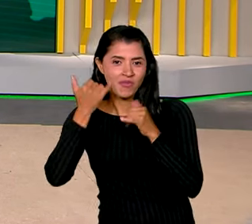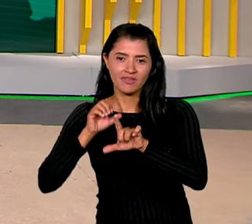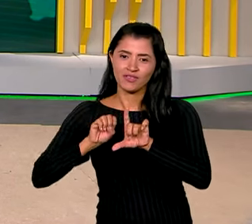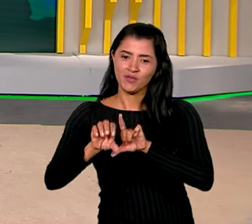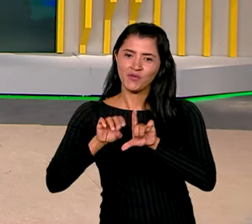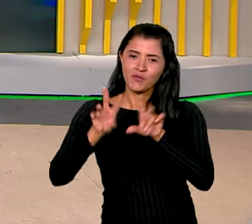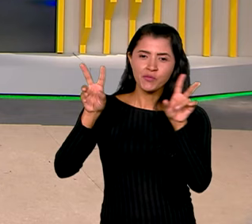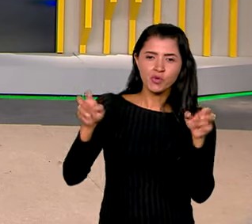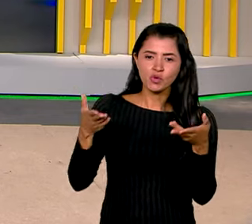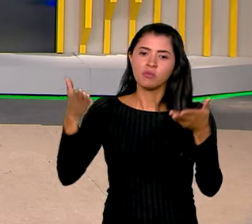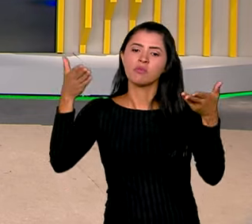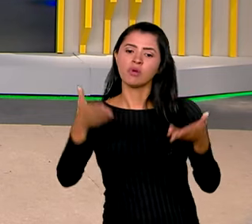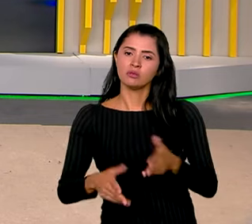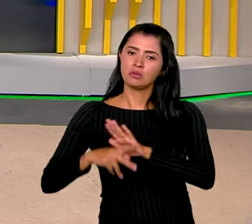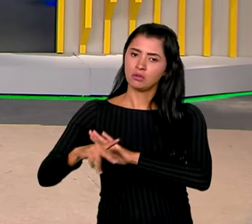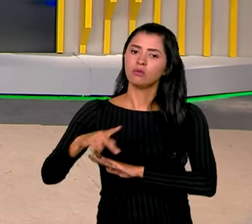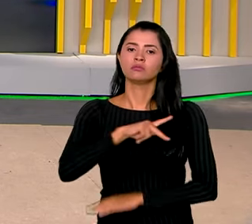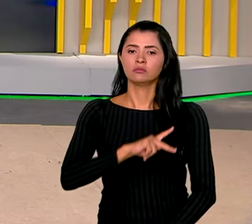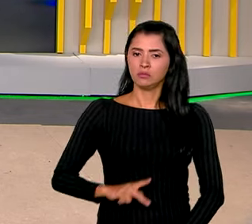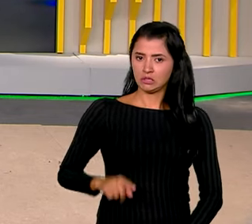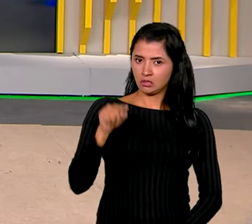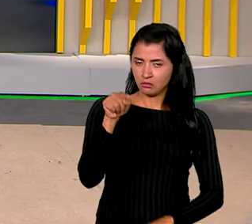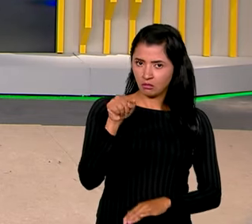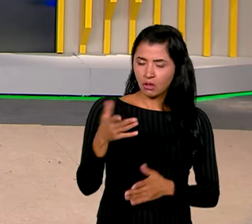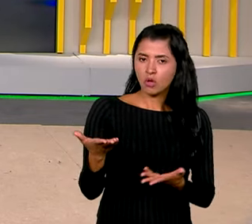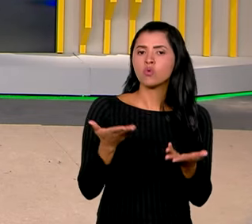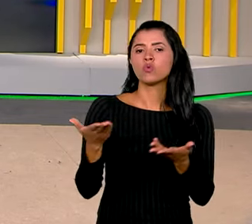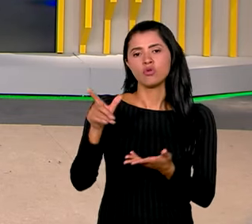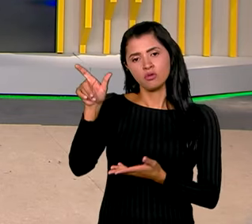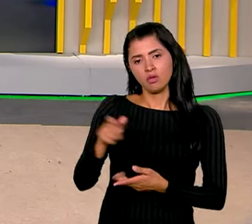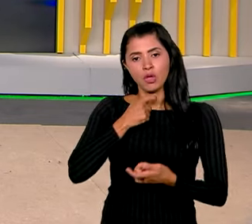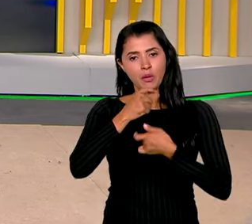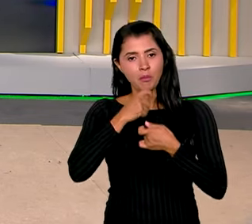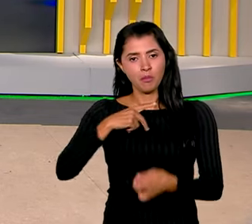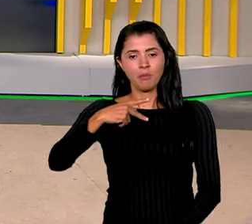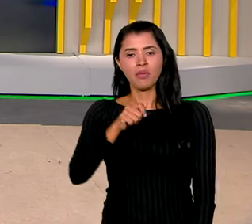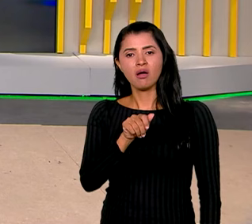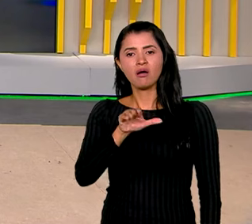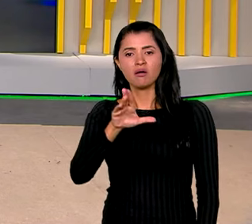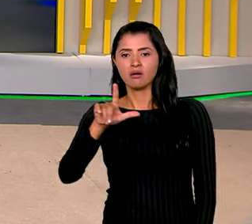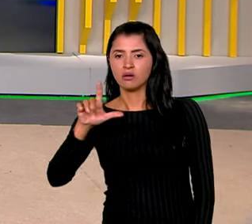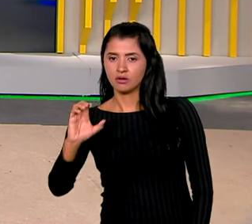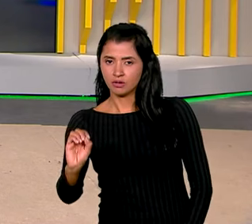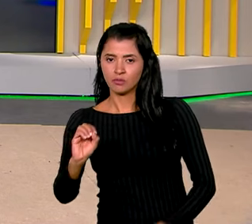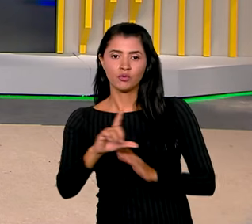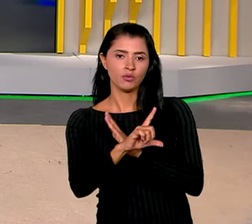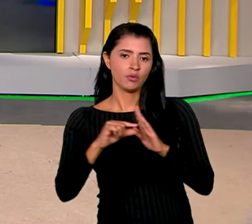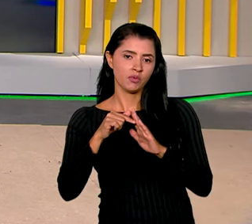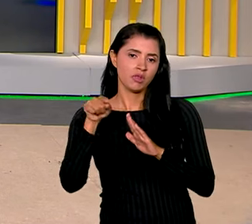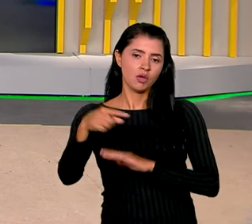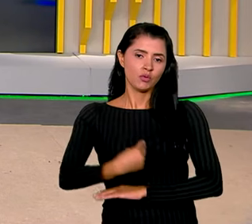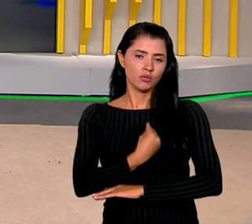vivo sobre a participação do presidente Lula nessa cúpula virtual é o repórter Pablo Mundin, direto do Palácio do